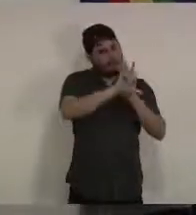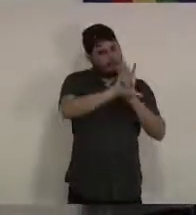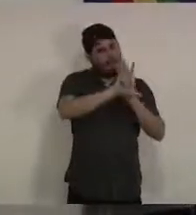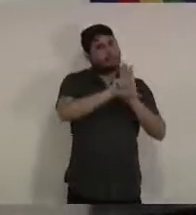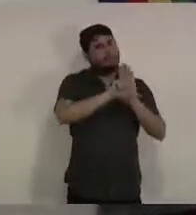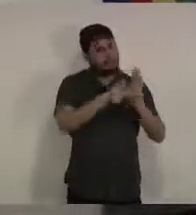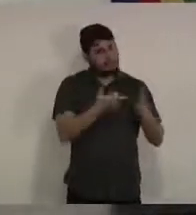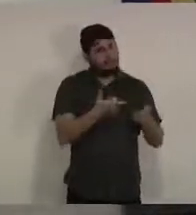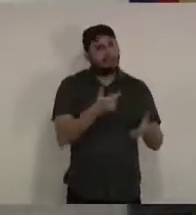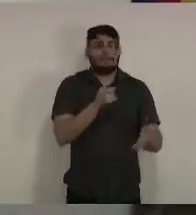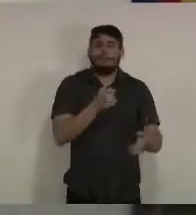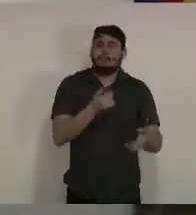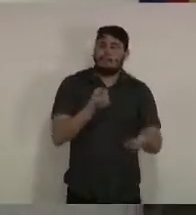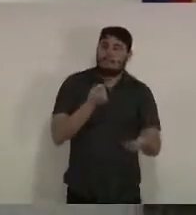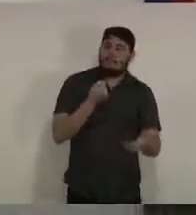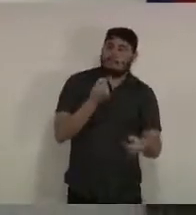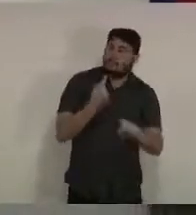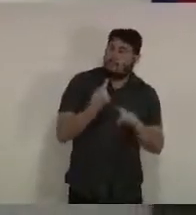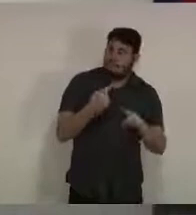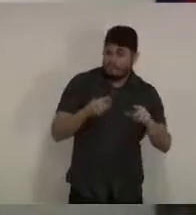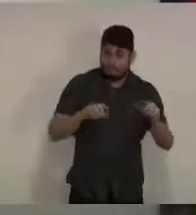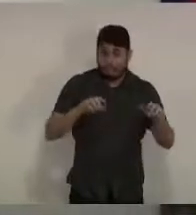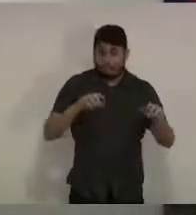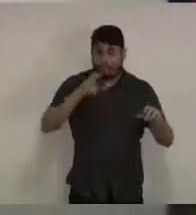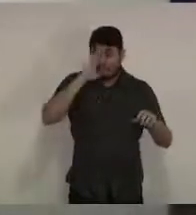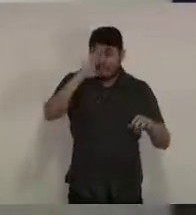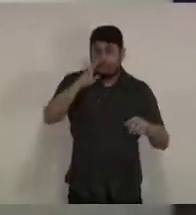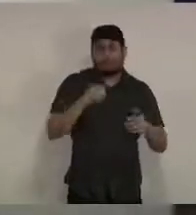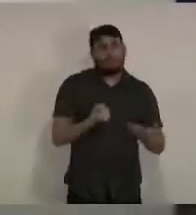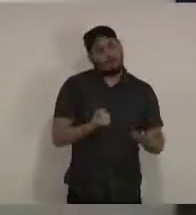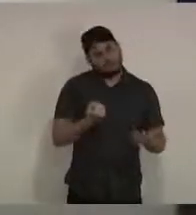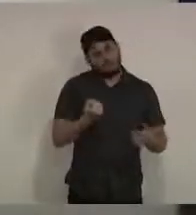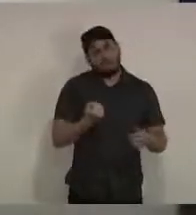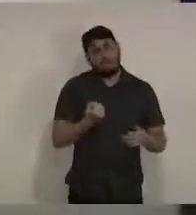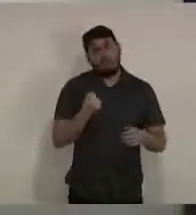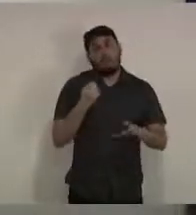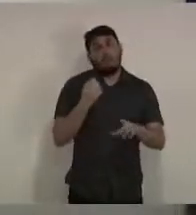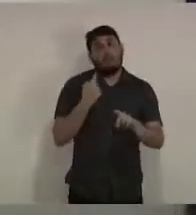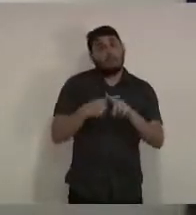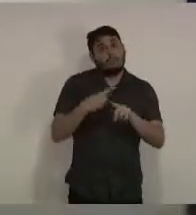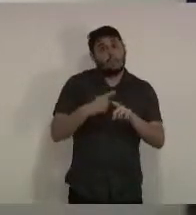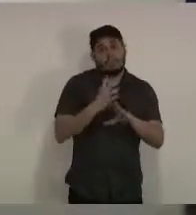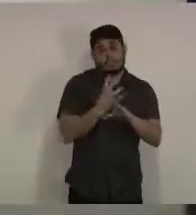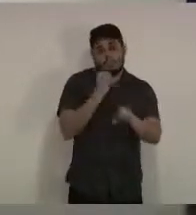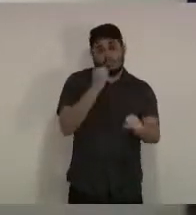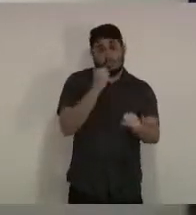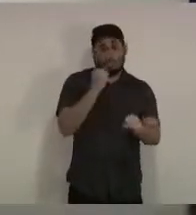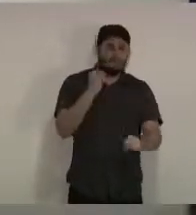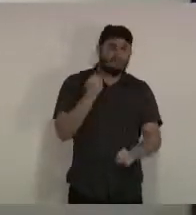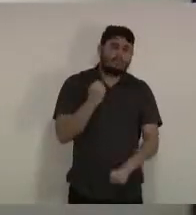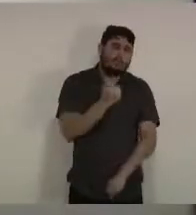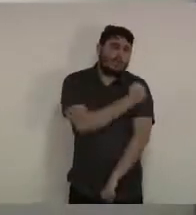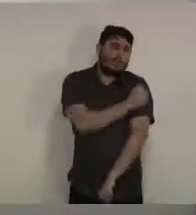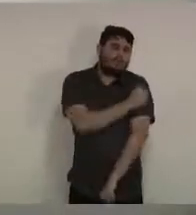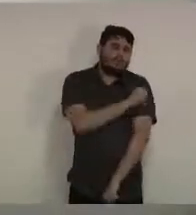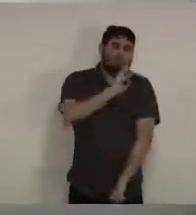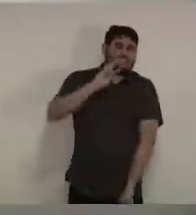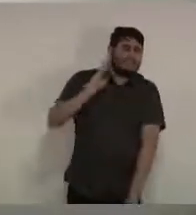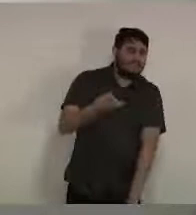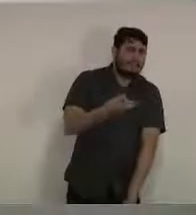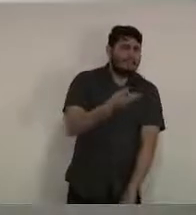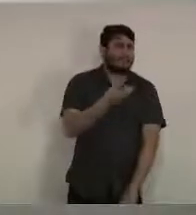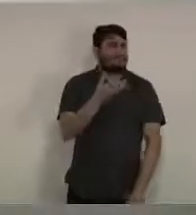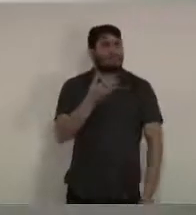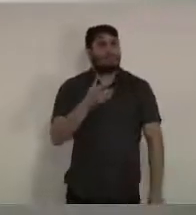população como aí são os estudantes que nós realizamos mais de 43 mil estudantes da rede municipal no